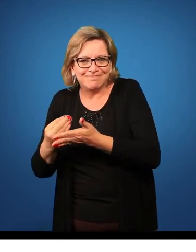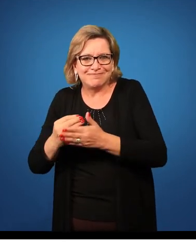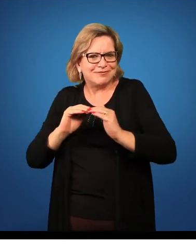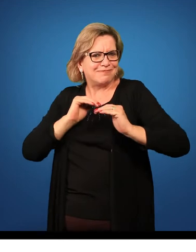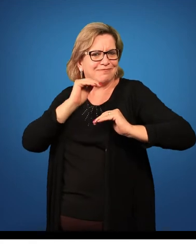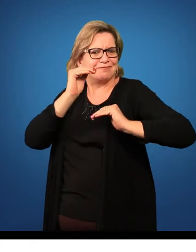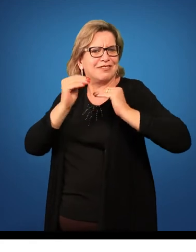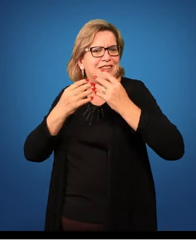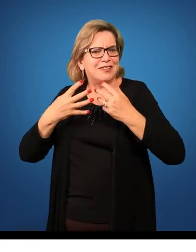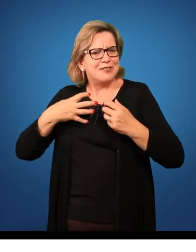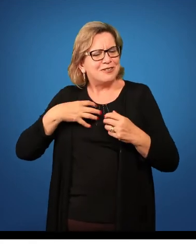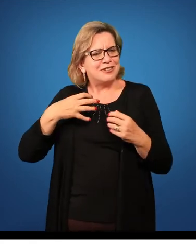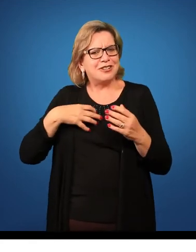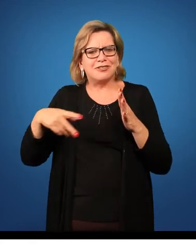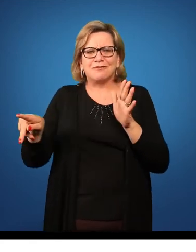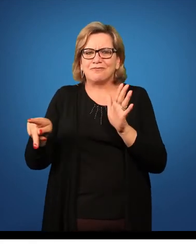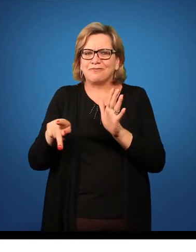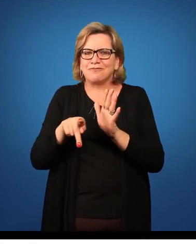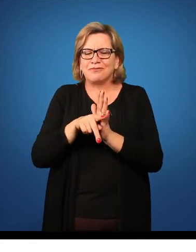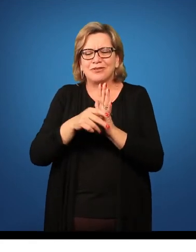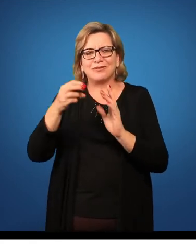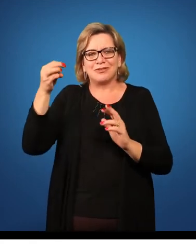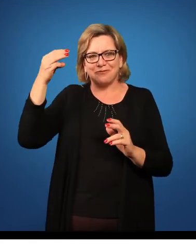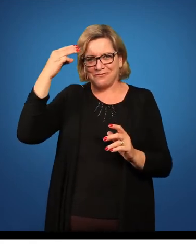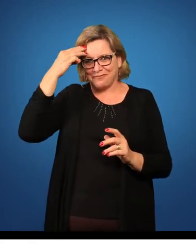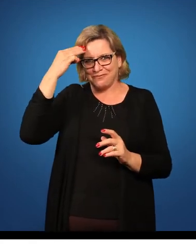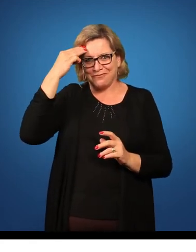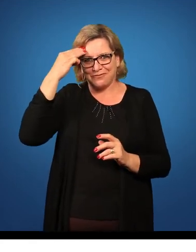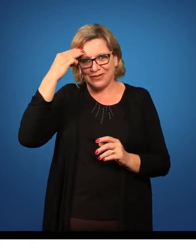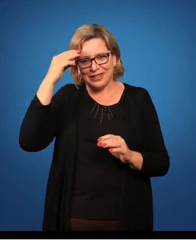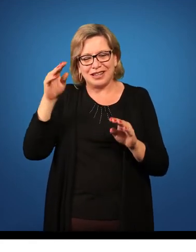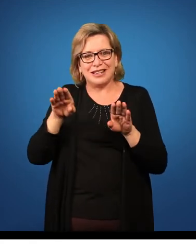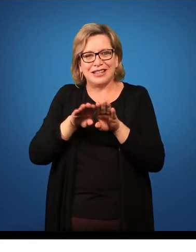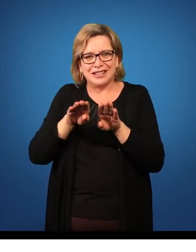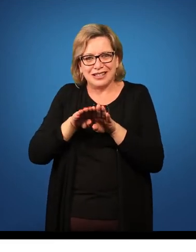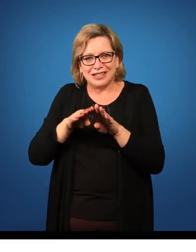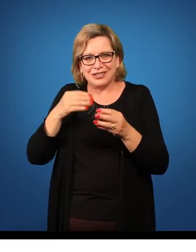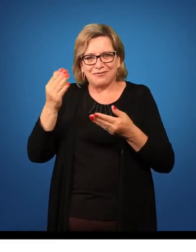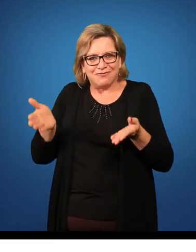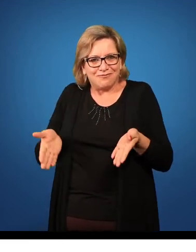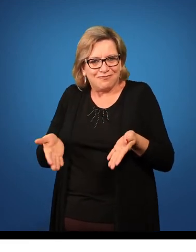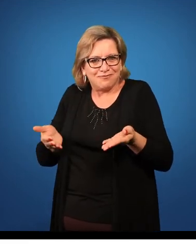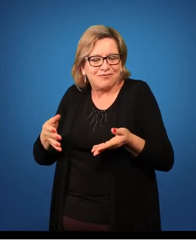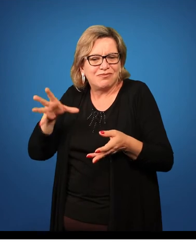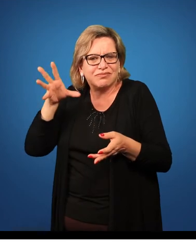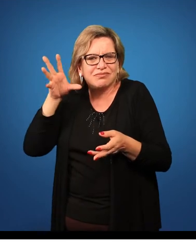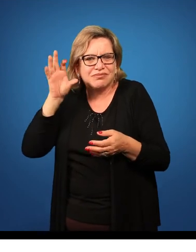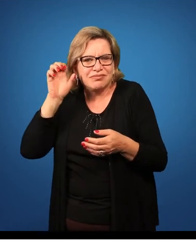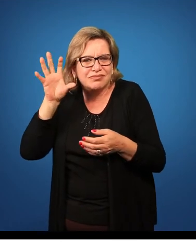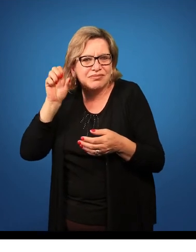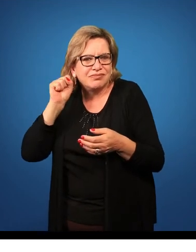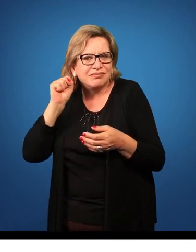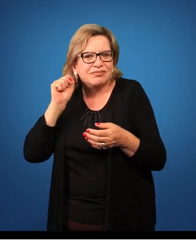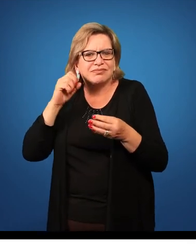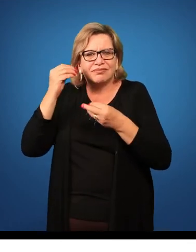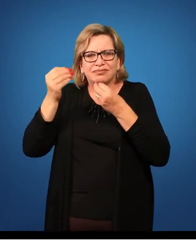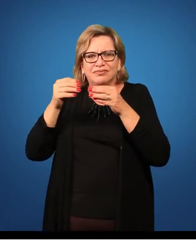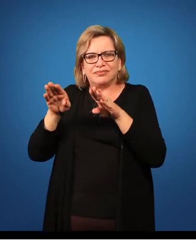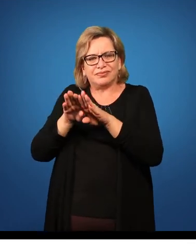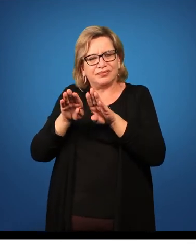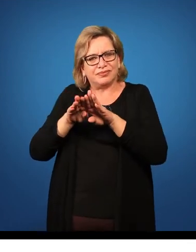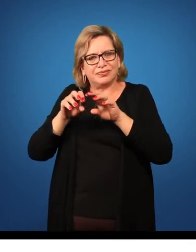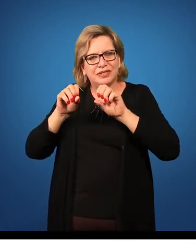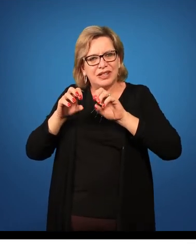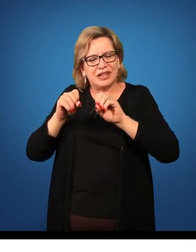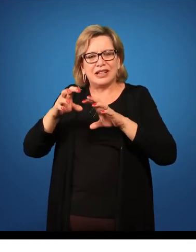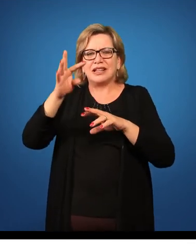habilidade que seria baseada na memória. O estímulo dessa execução de ouvido, como a gente chama, e a educação